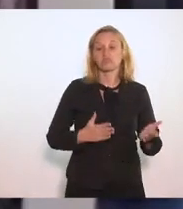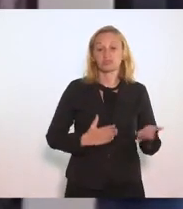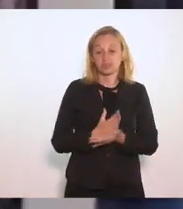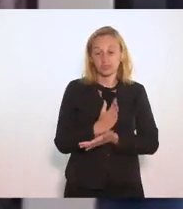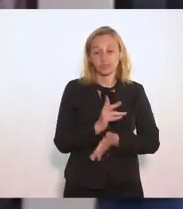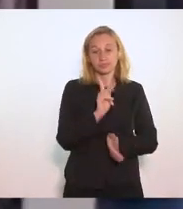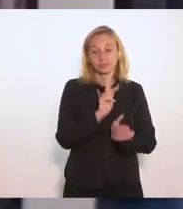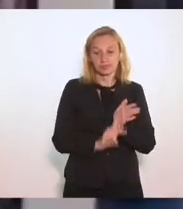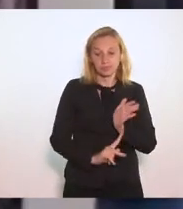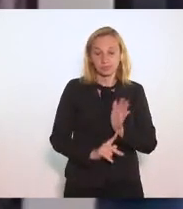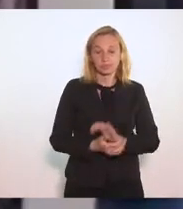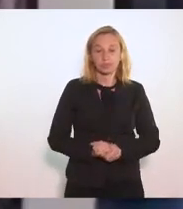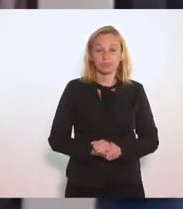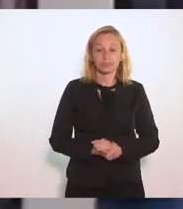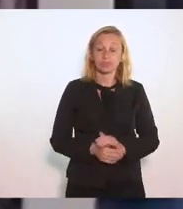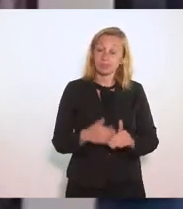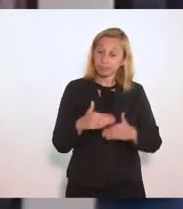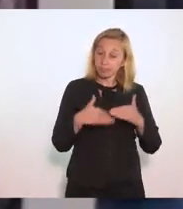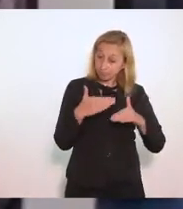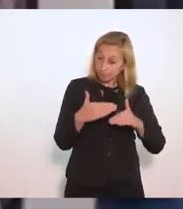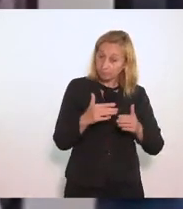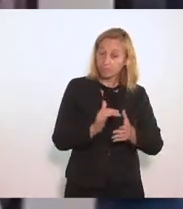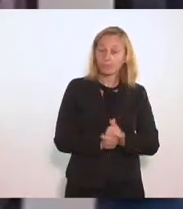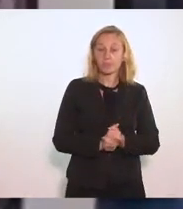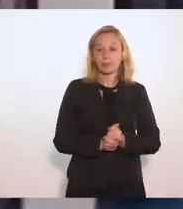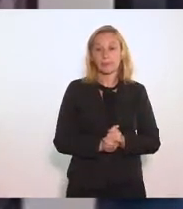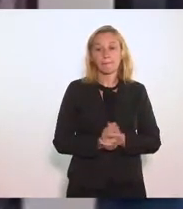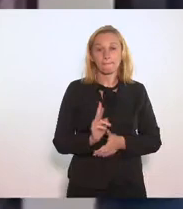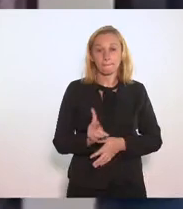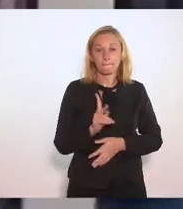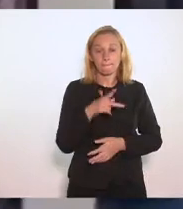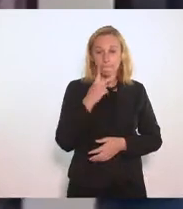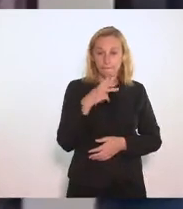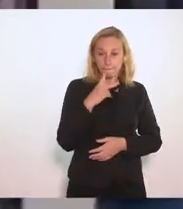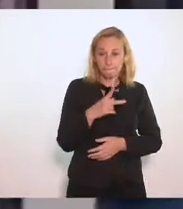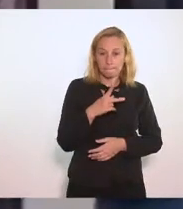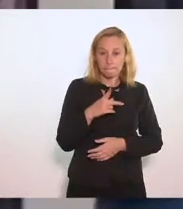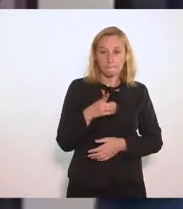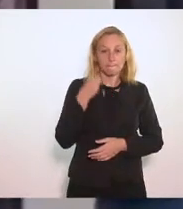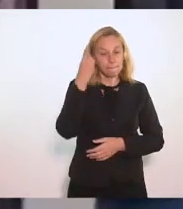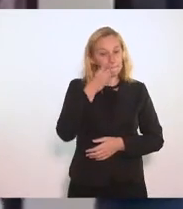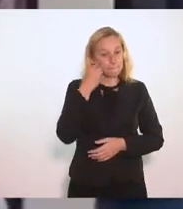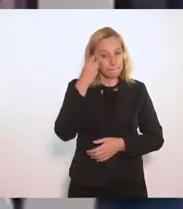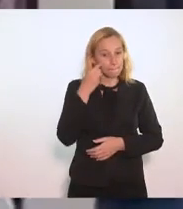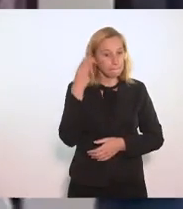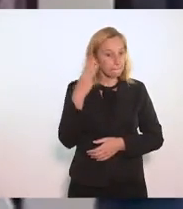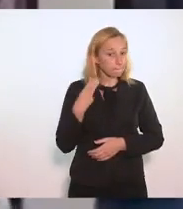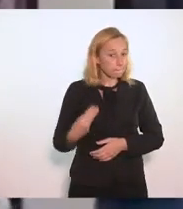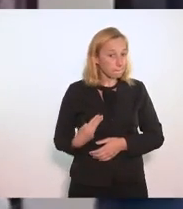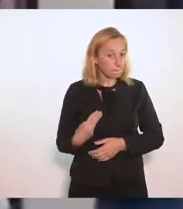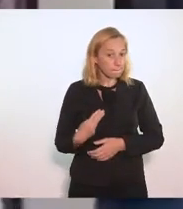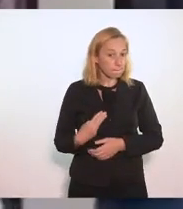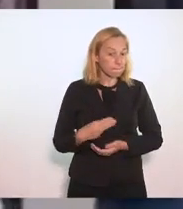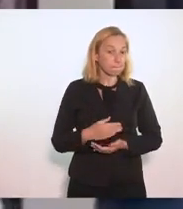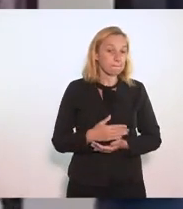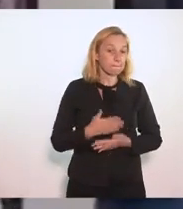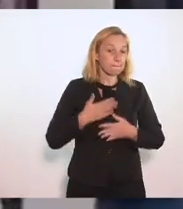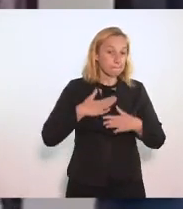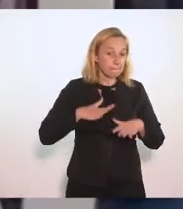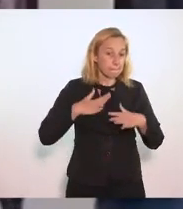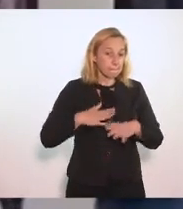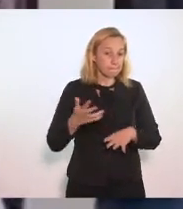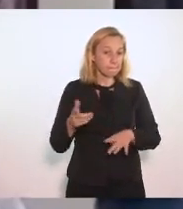Desse projeto Evoluindo E como eu sempre Falo Nobre deputada Mônica Francisco Devagar também É